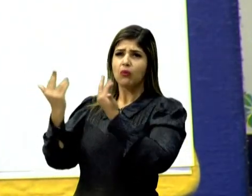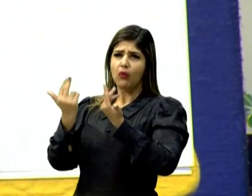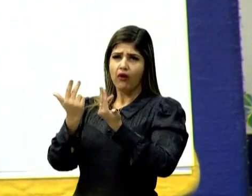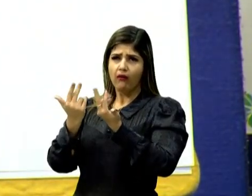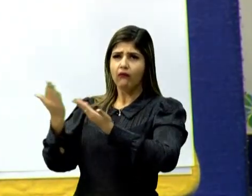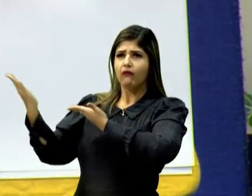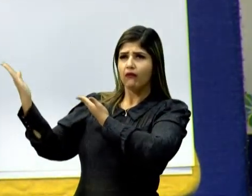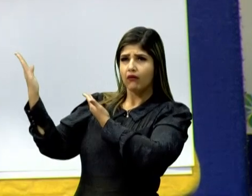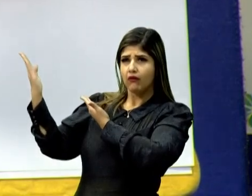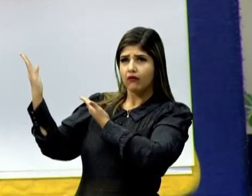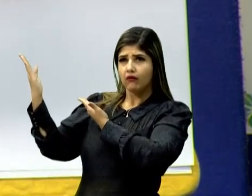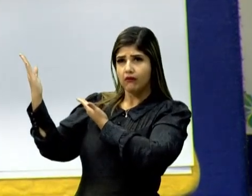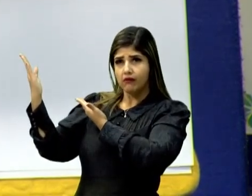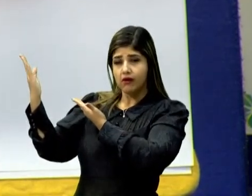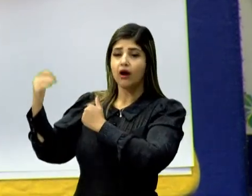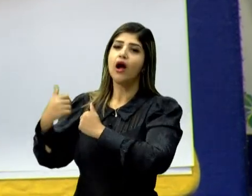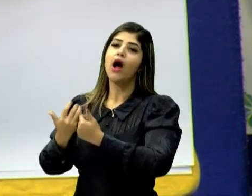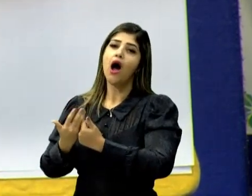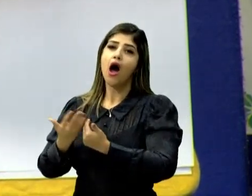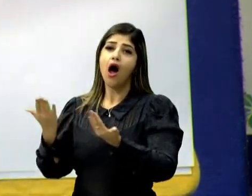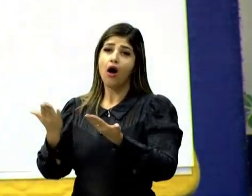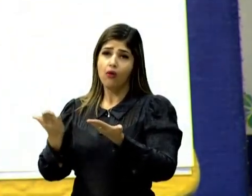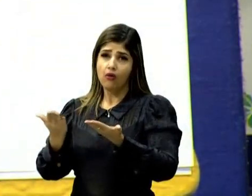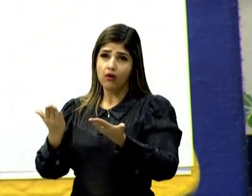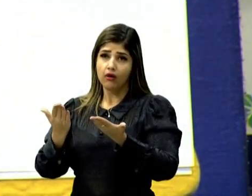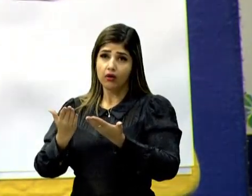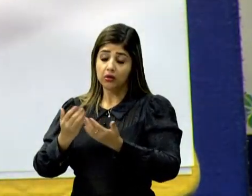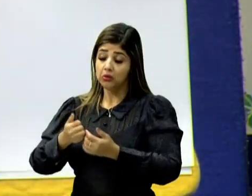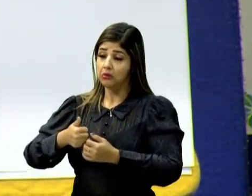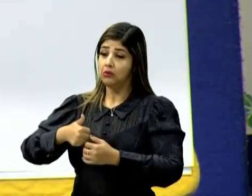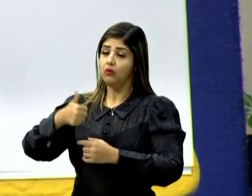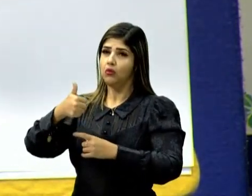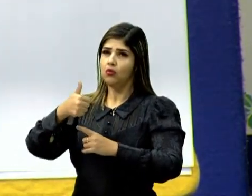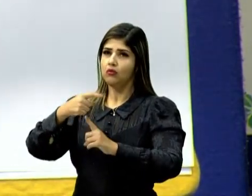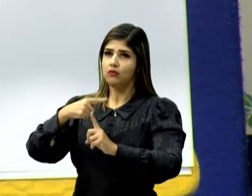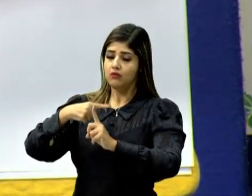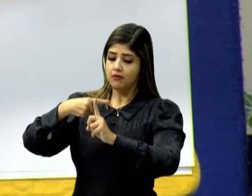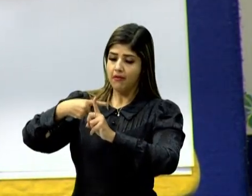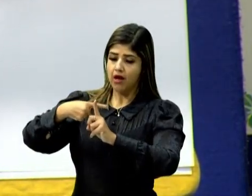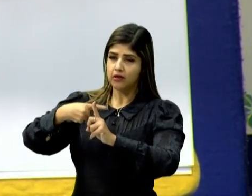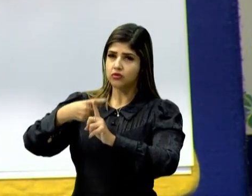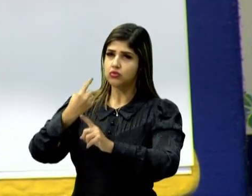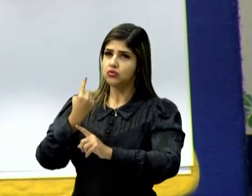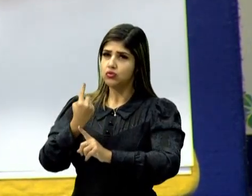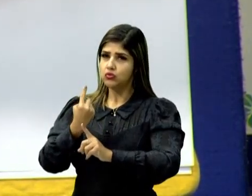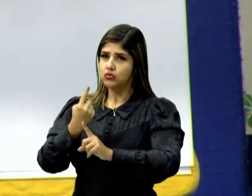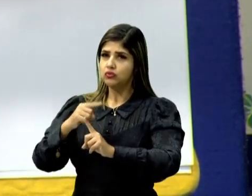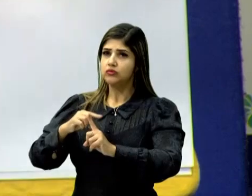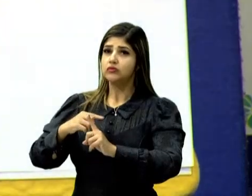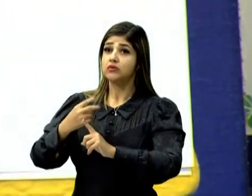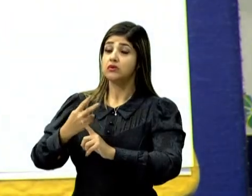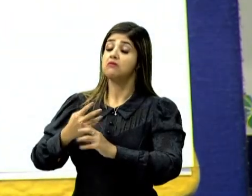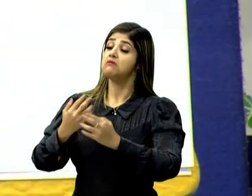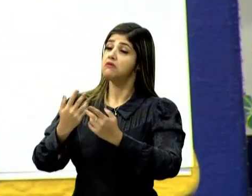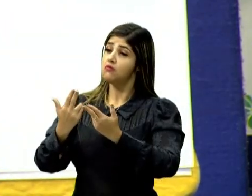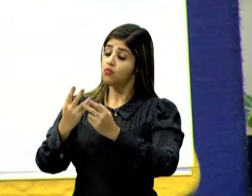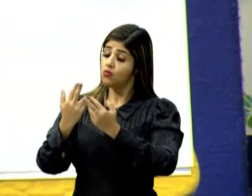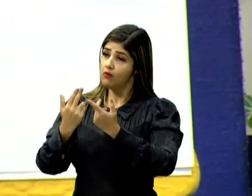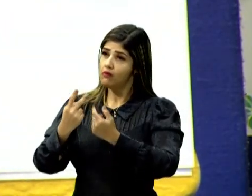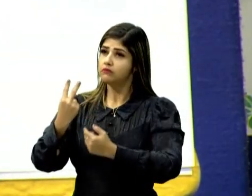E agora, eu vou começar com o número 1 e vou fazer somas. Eu vou somar 1 mais 1 e vou encontrar 2.